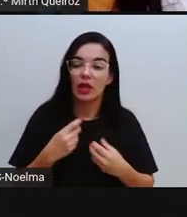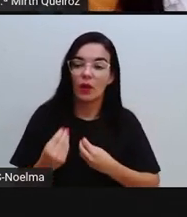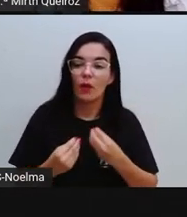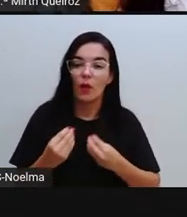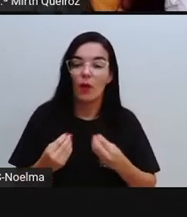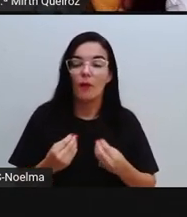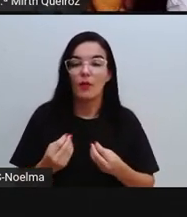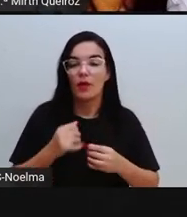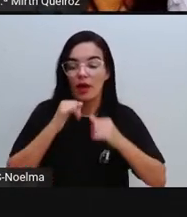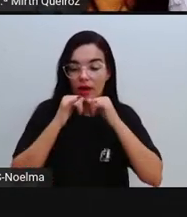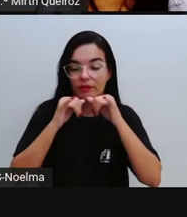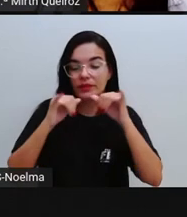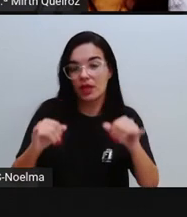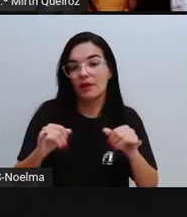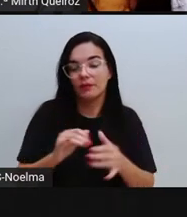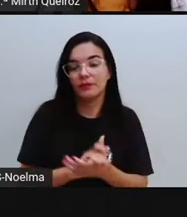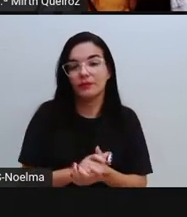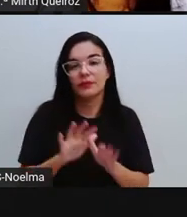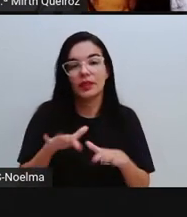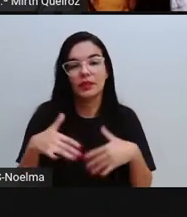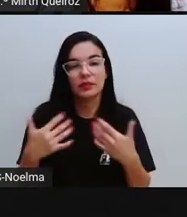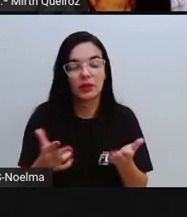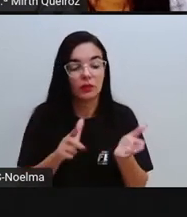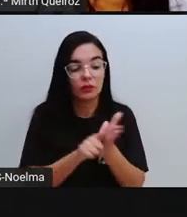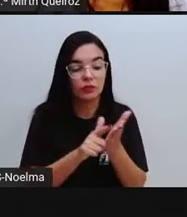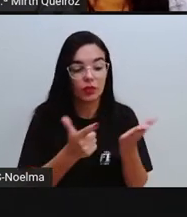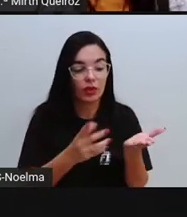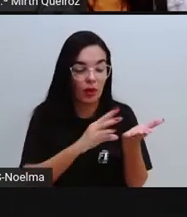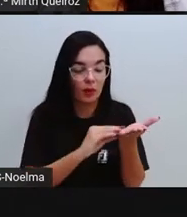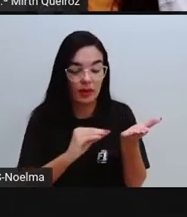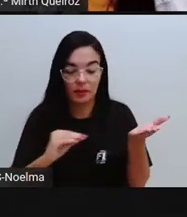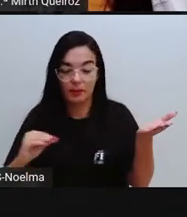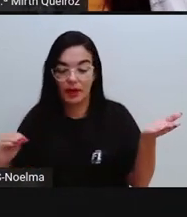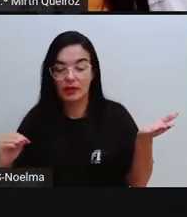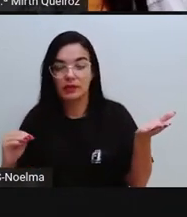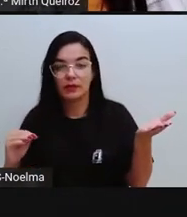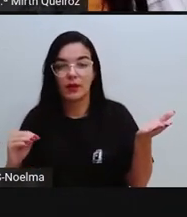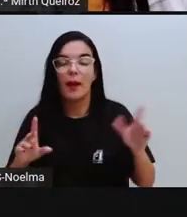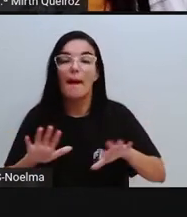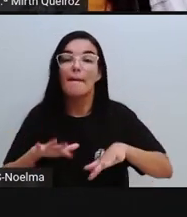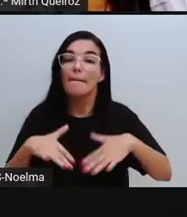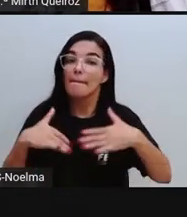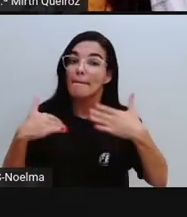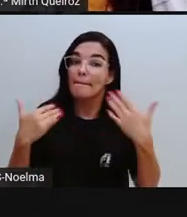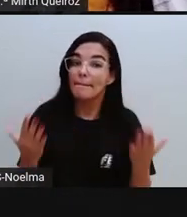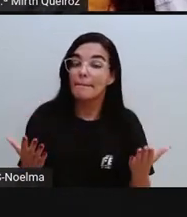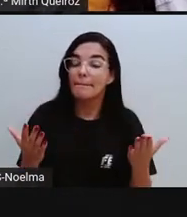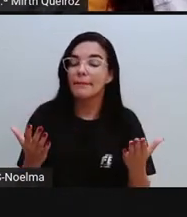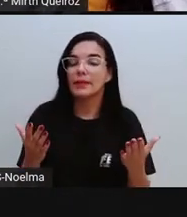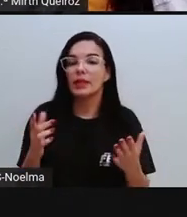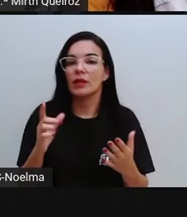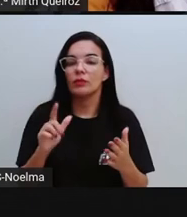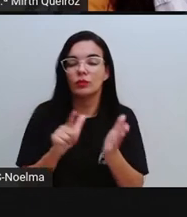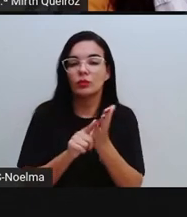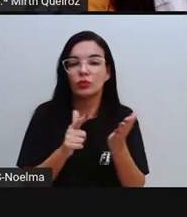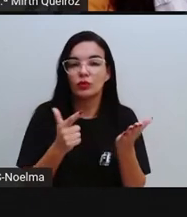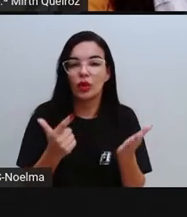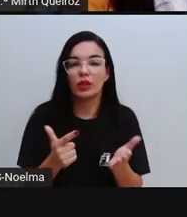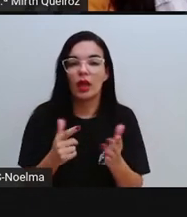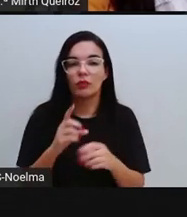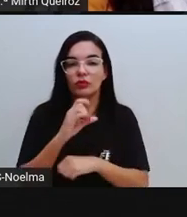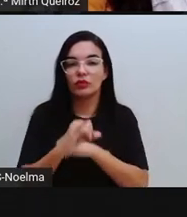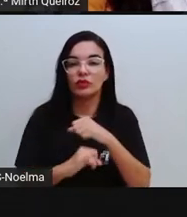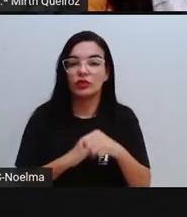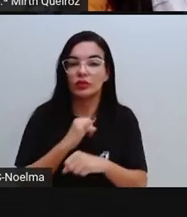que vão ser publicadas ali naquele jornal impresso, algo que não acontece aí com o jornal digital. Então,